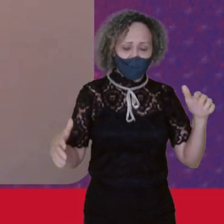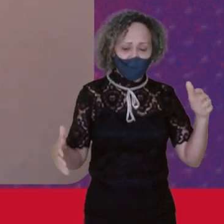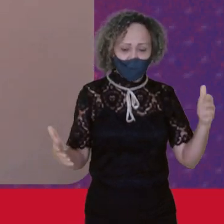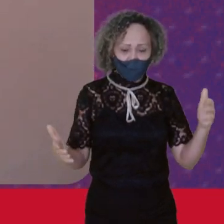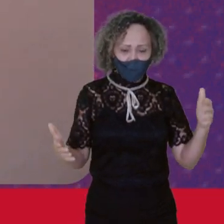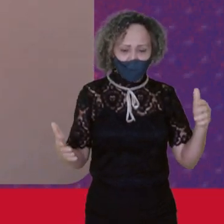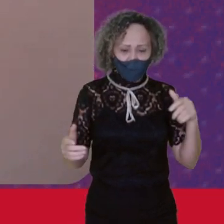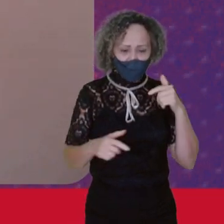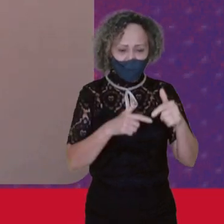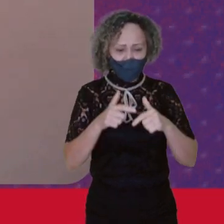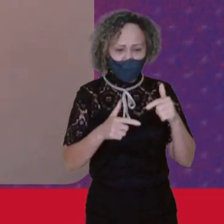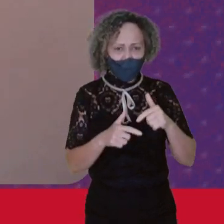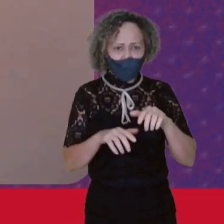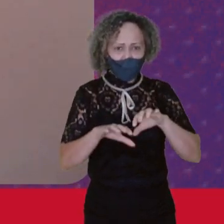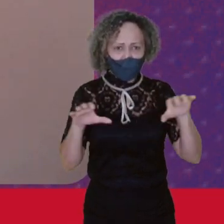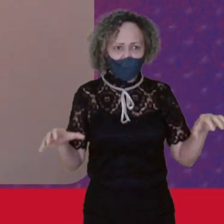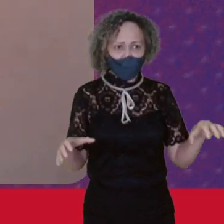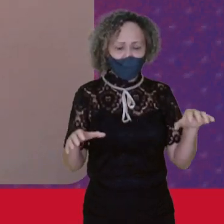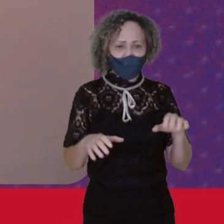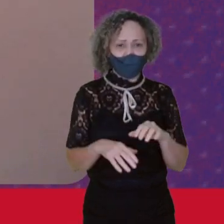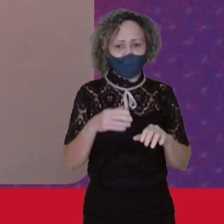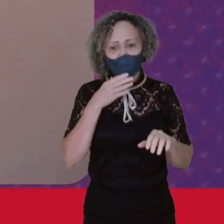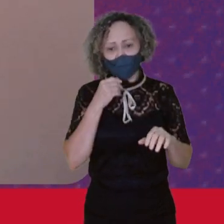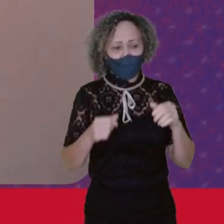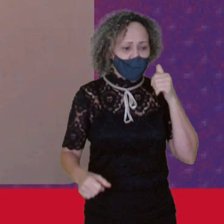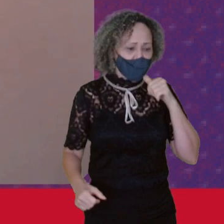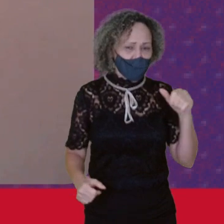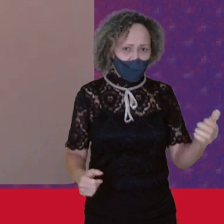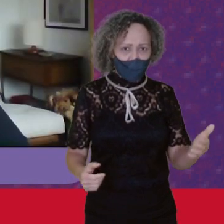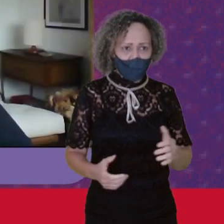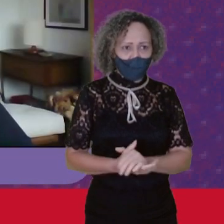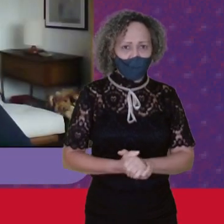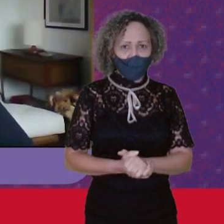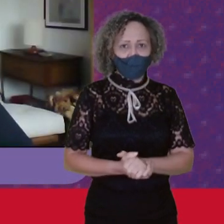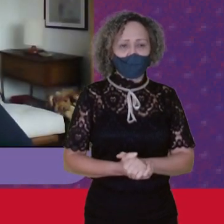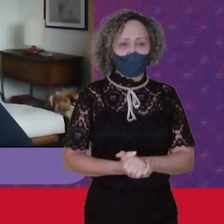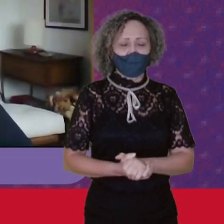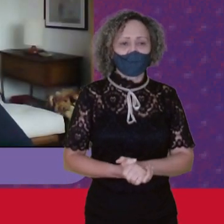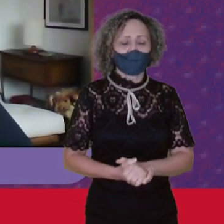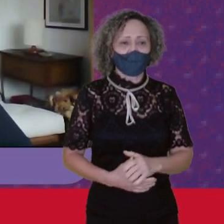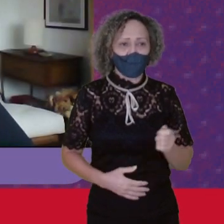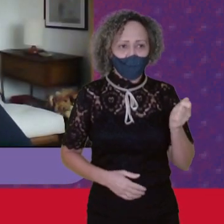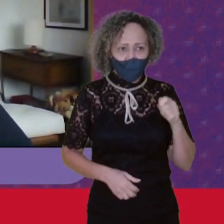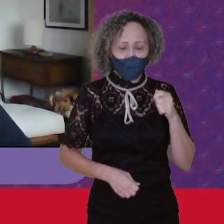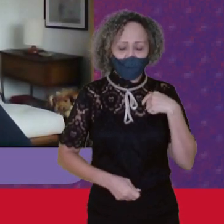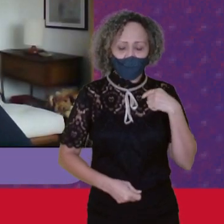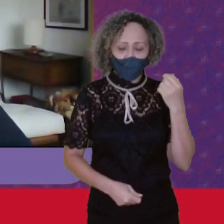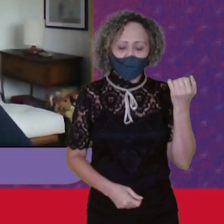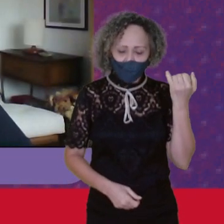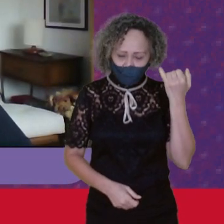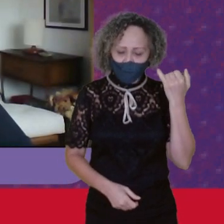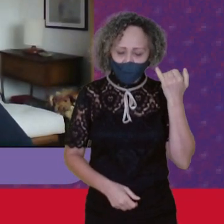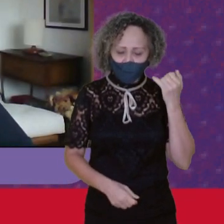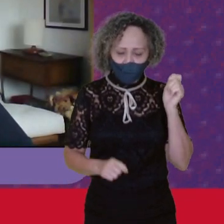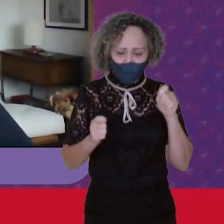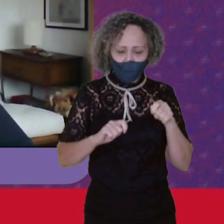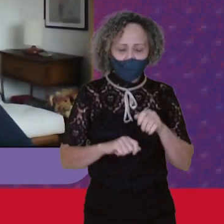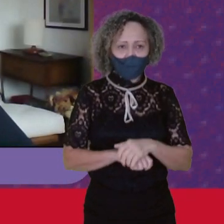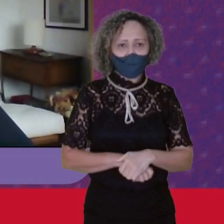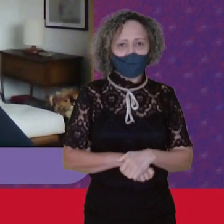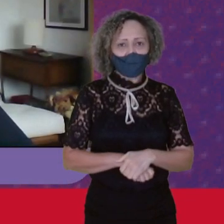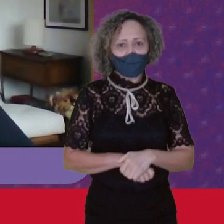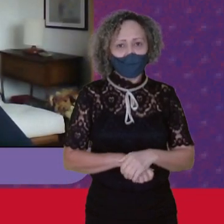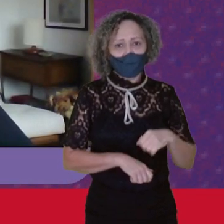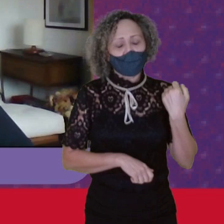Oi Vocês estão me ouvindo? Sim Sim Estamos te ouvindo Então